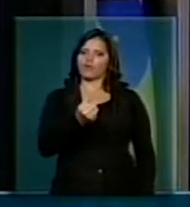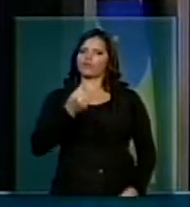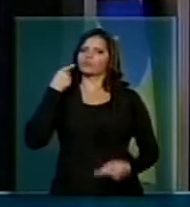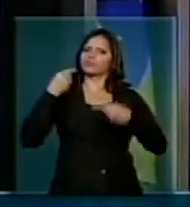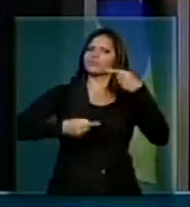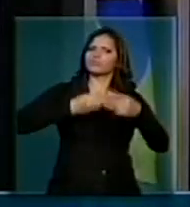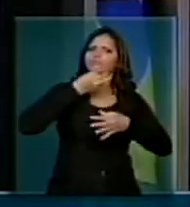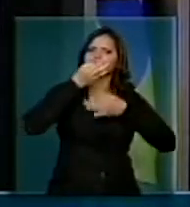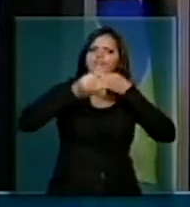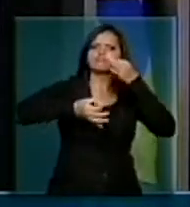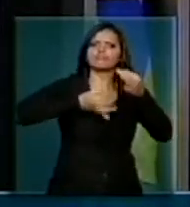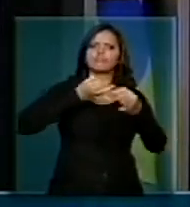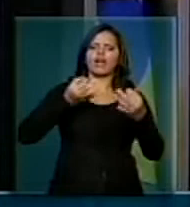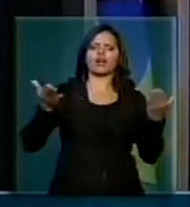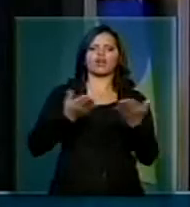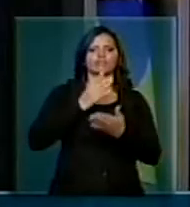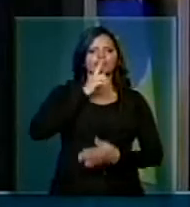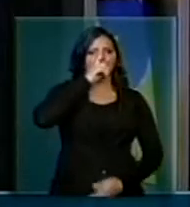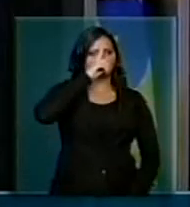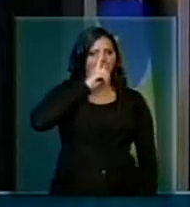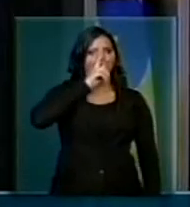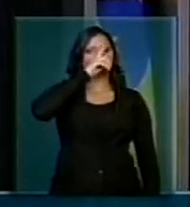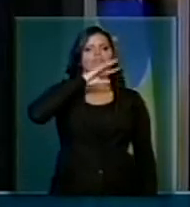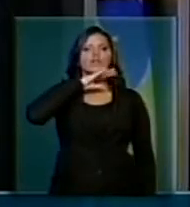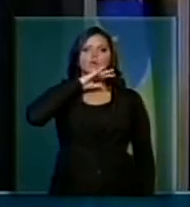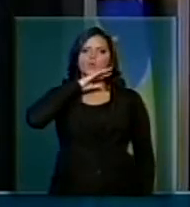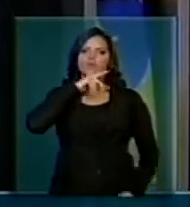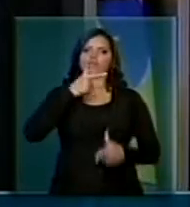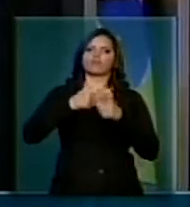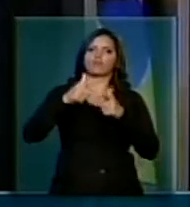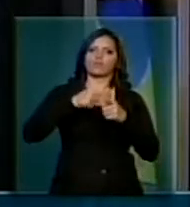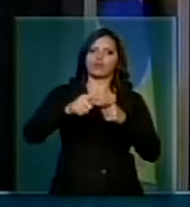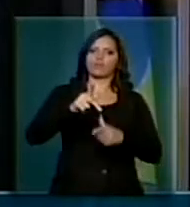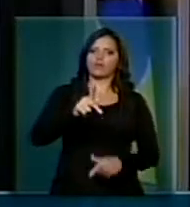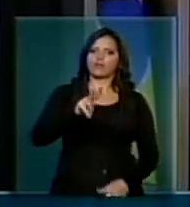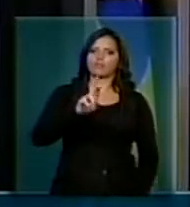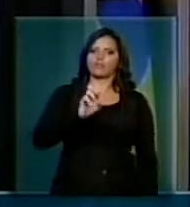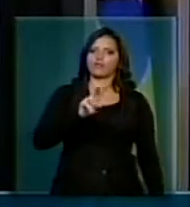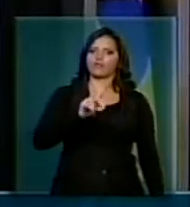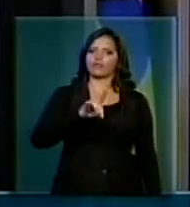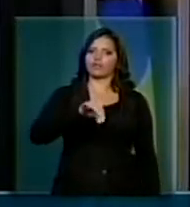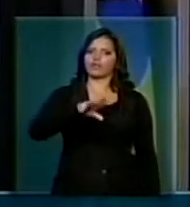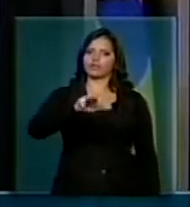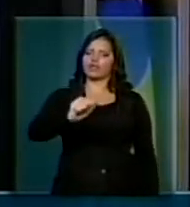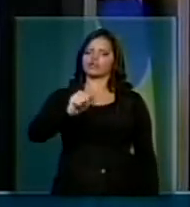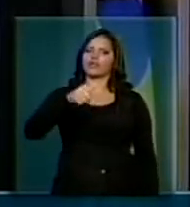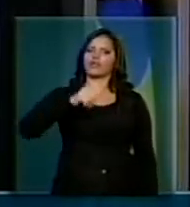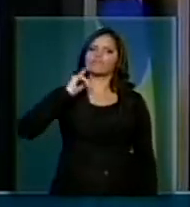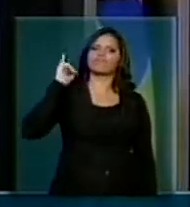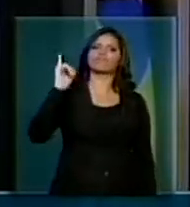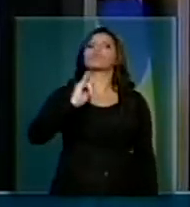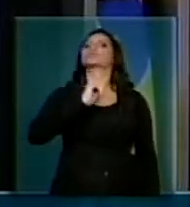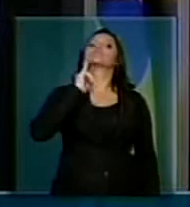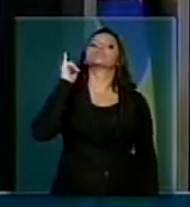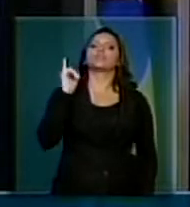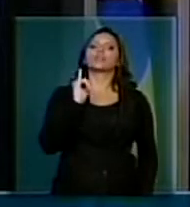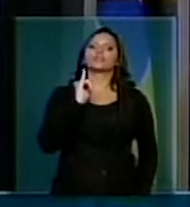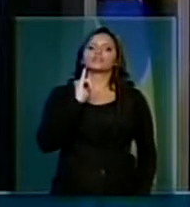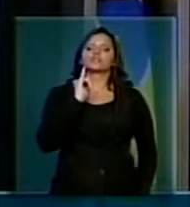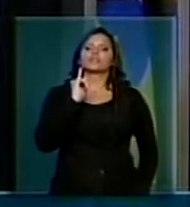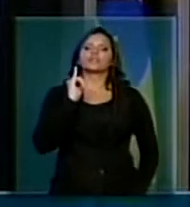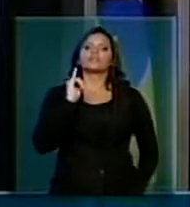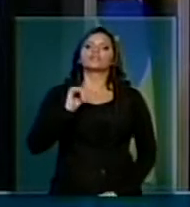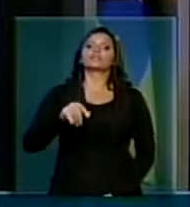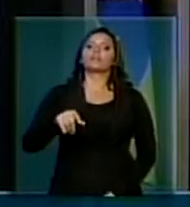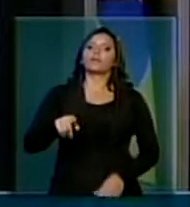colocado agrava o problema da previdência, tira uma referência importante e favorece